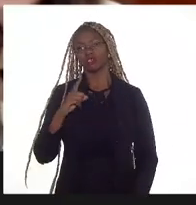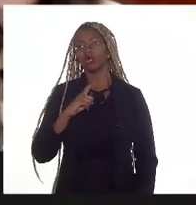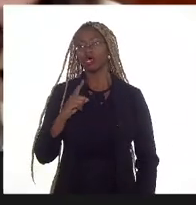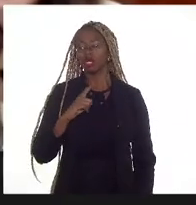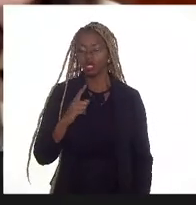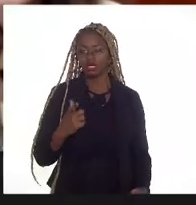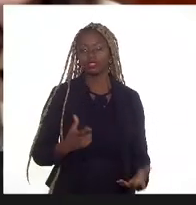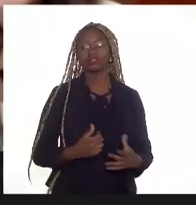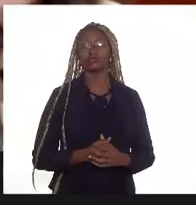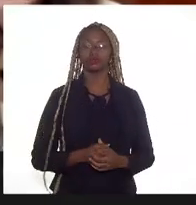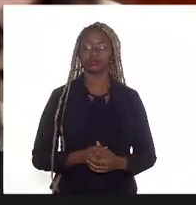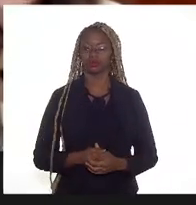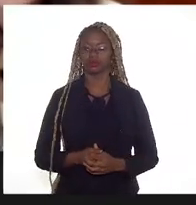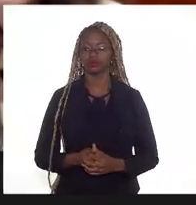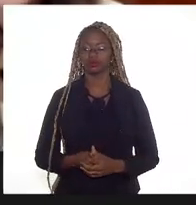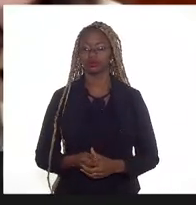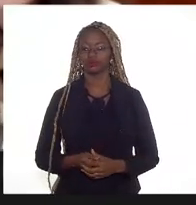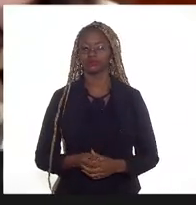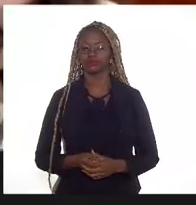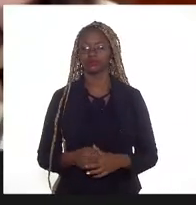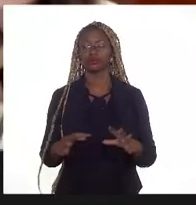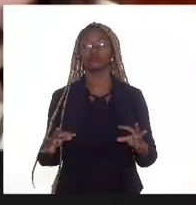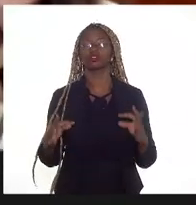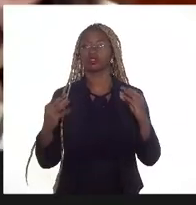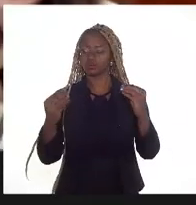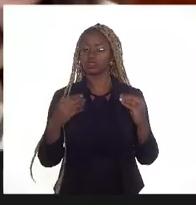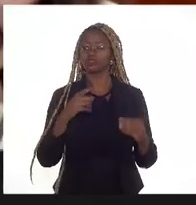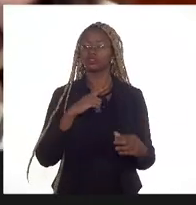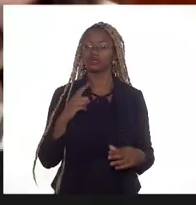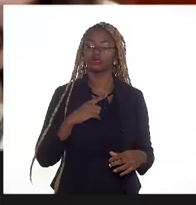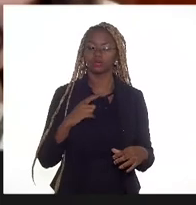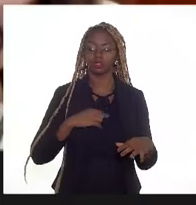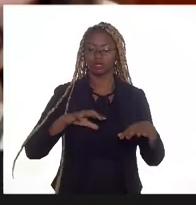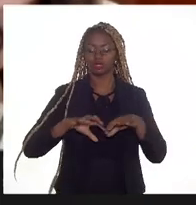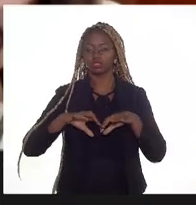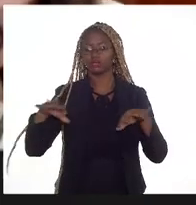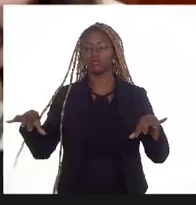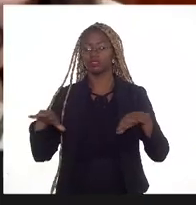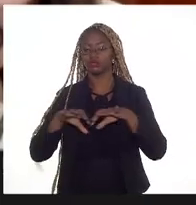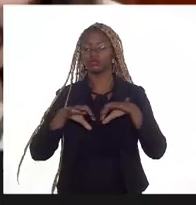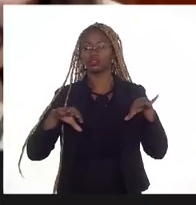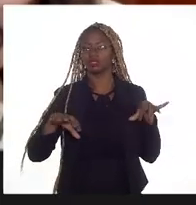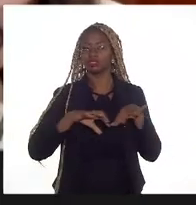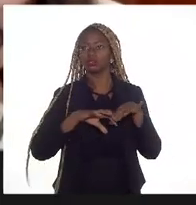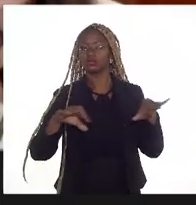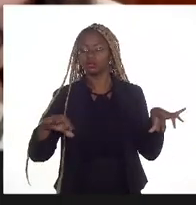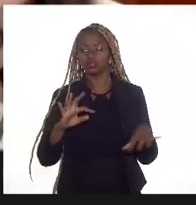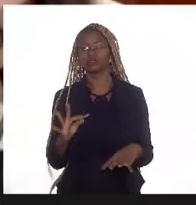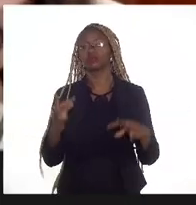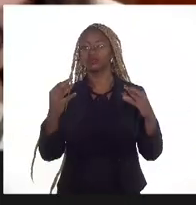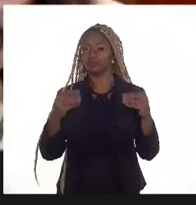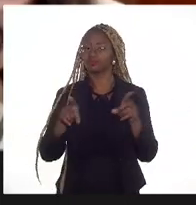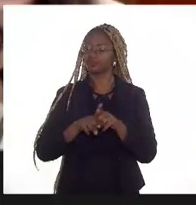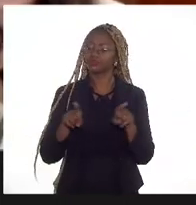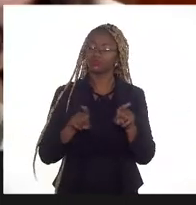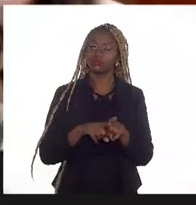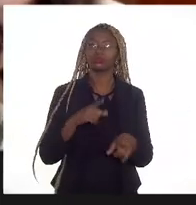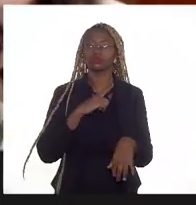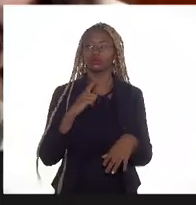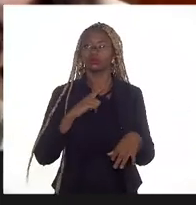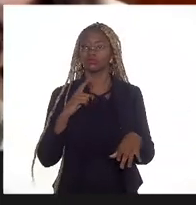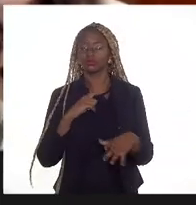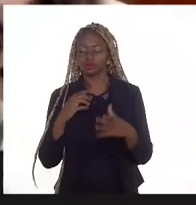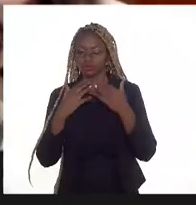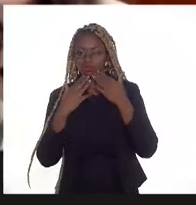possuem o CO2, todas elas possuem planos de separação e todas elas de alguma forma não fazem a exportação.